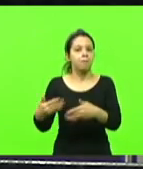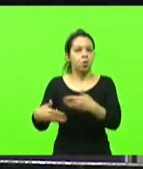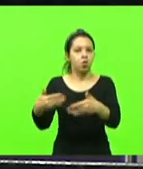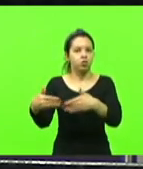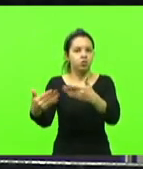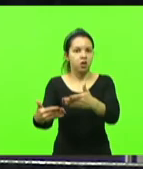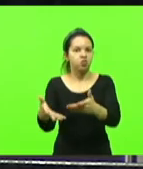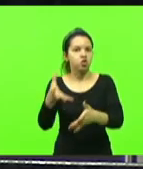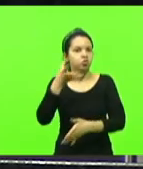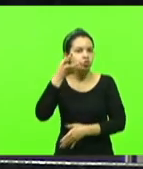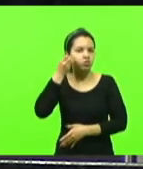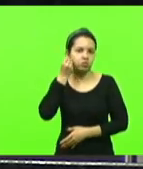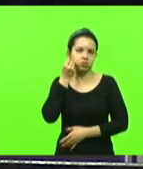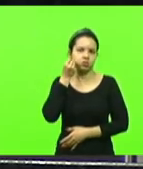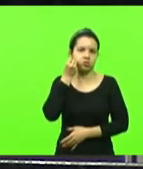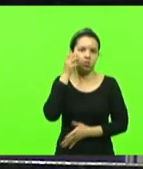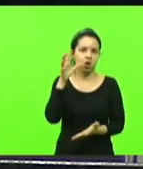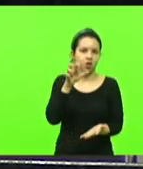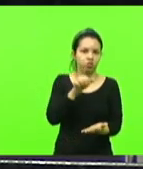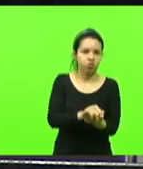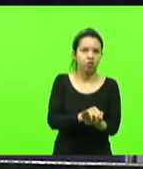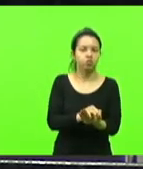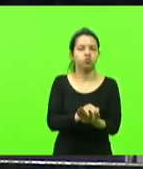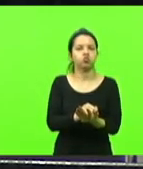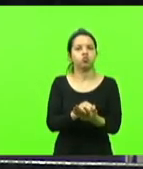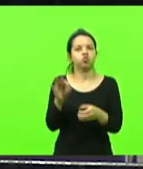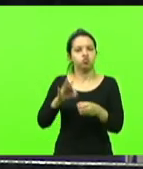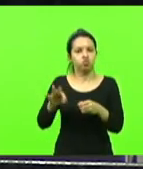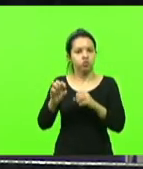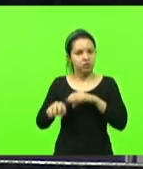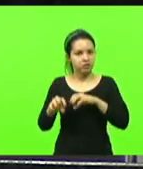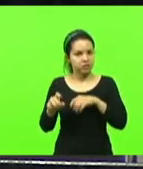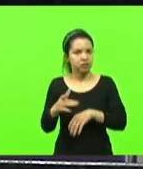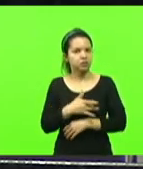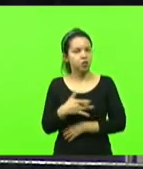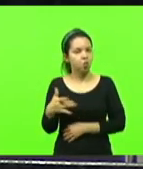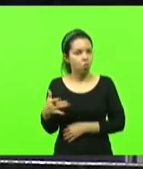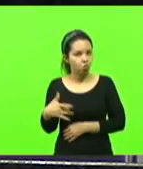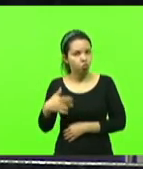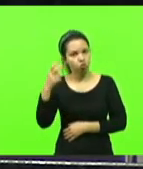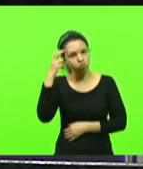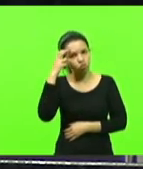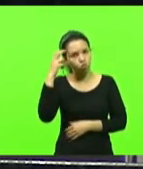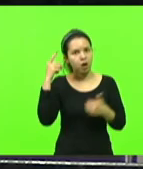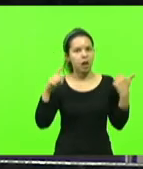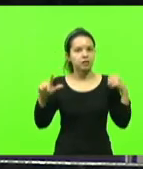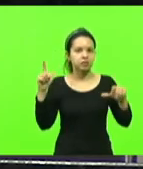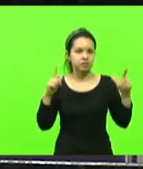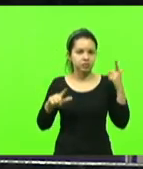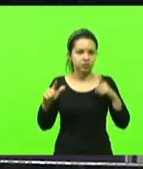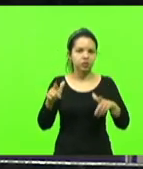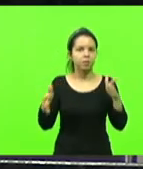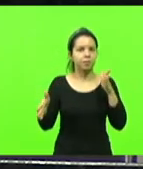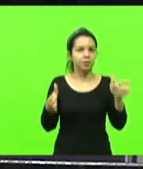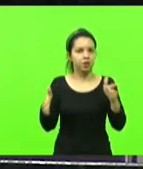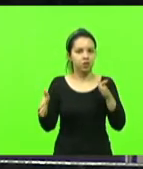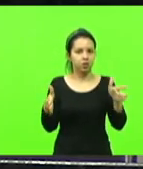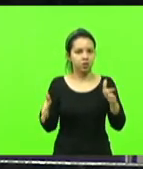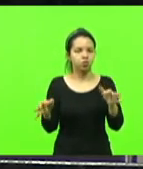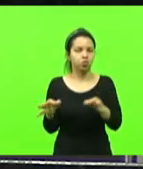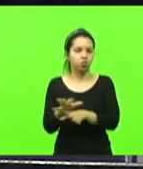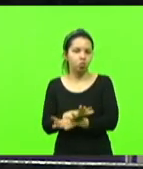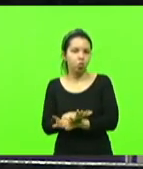cadastros das instituições de ensino, de saúde, cultura e lazer no período que antecede a extinção do poder